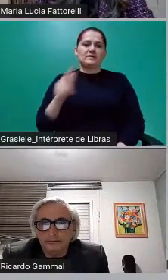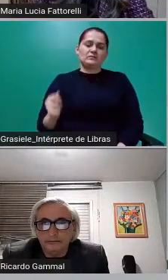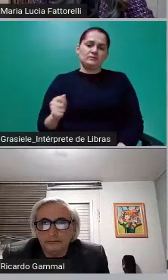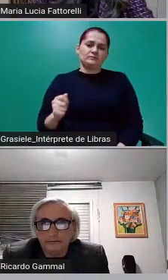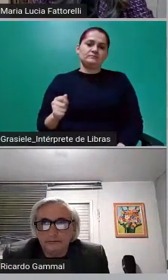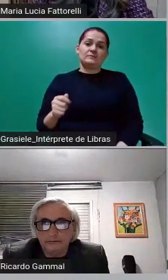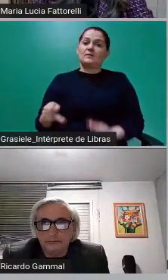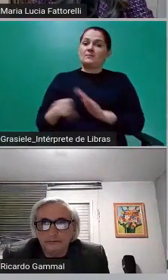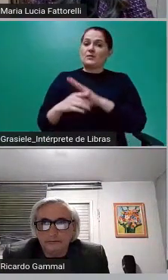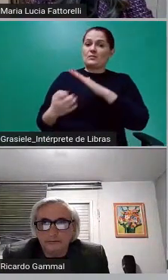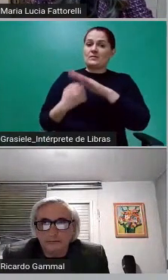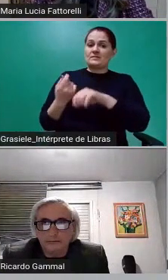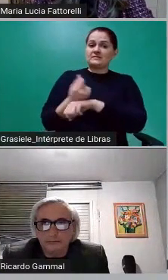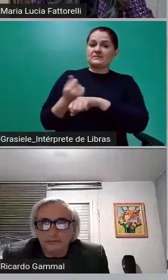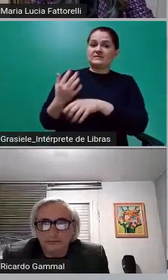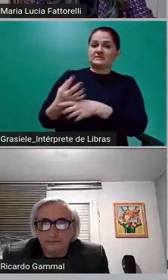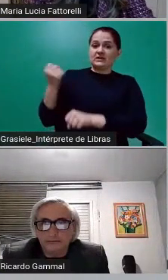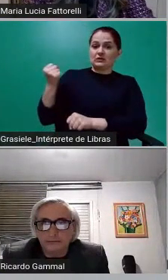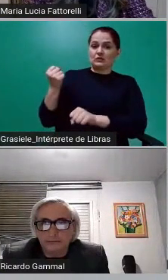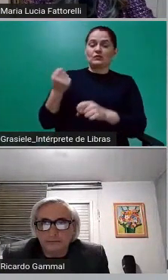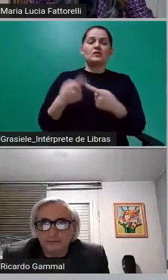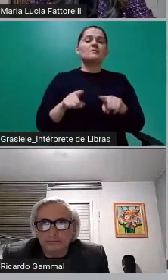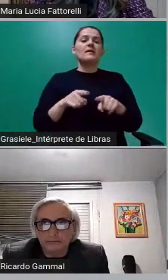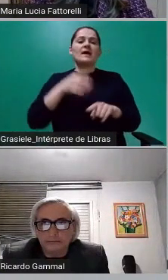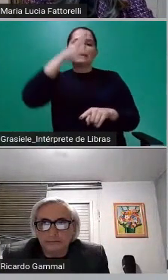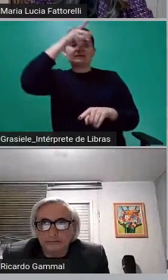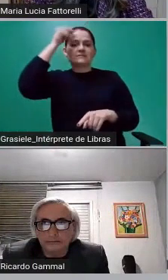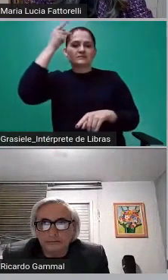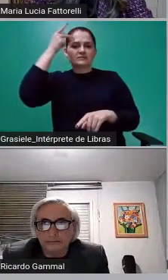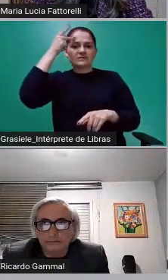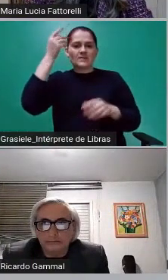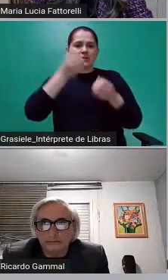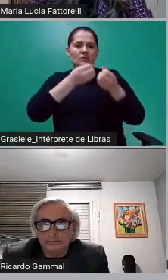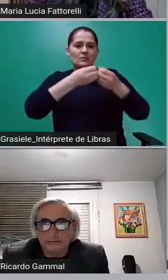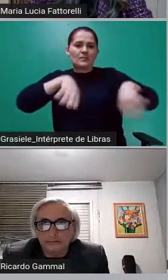enormes, para os cofres da Prefeitura de São Paulo.